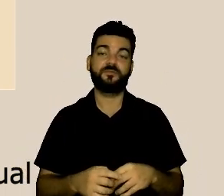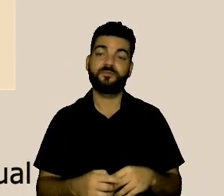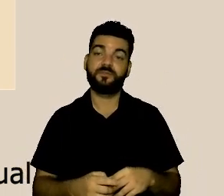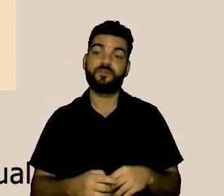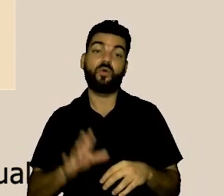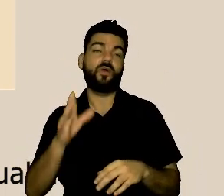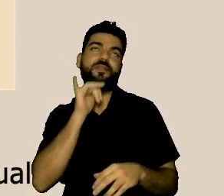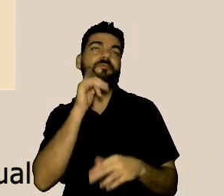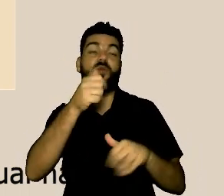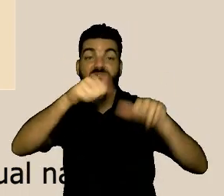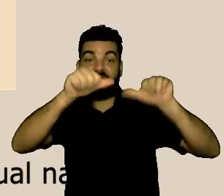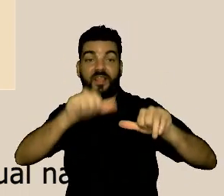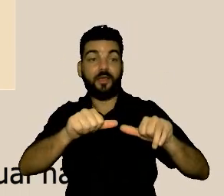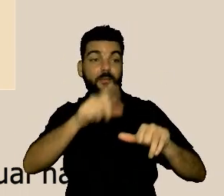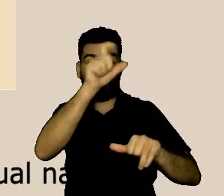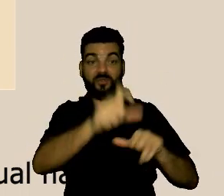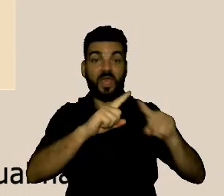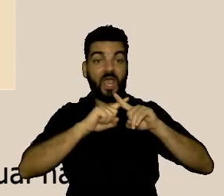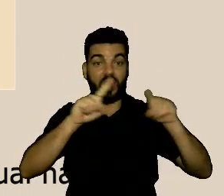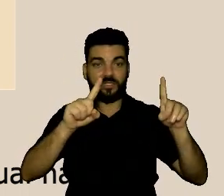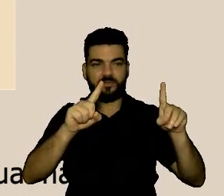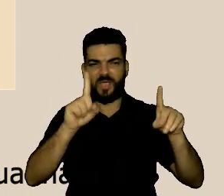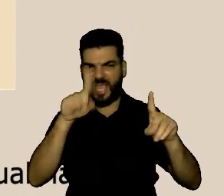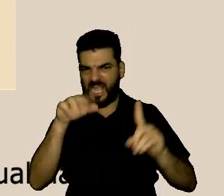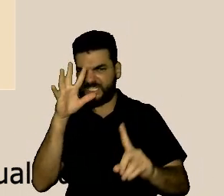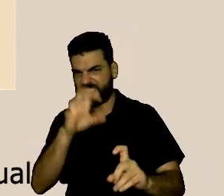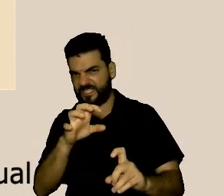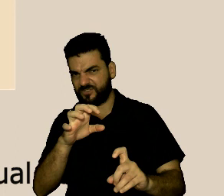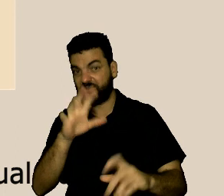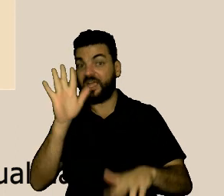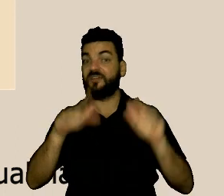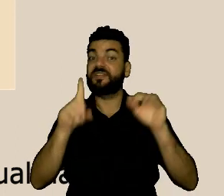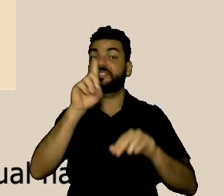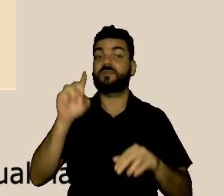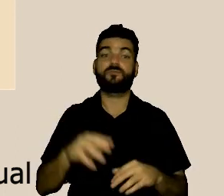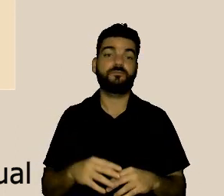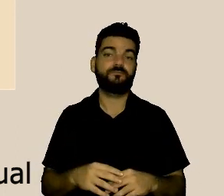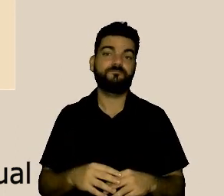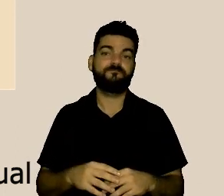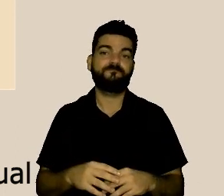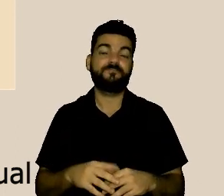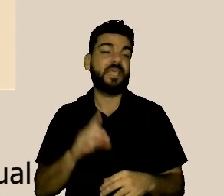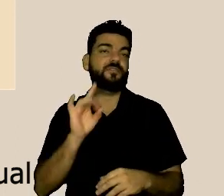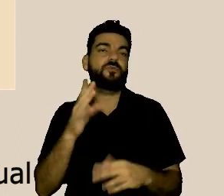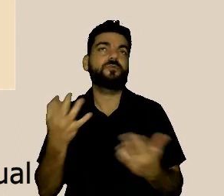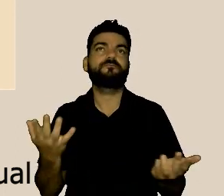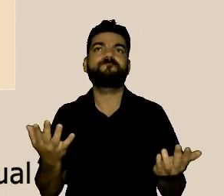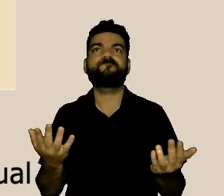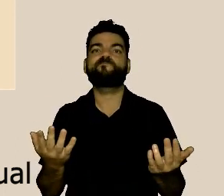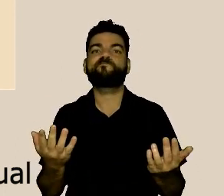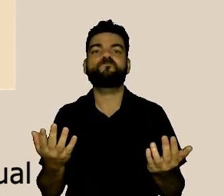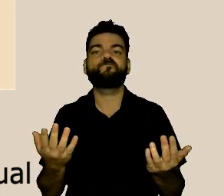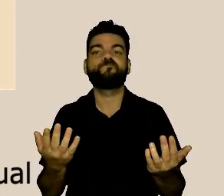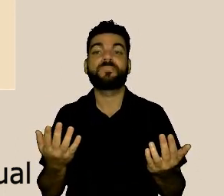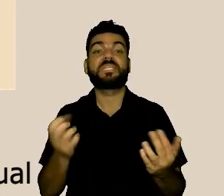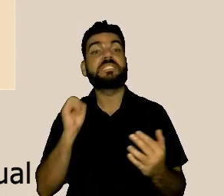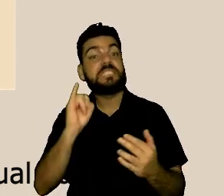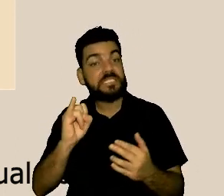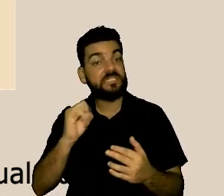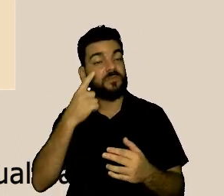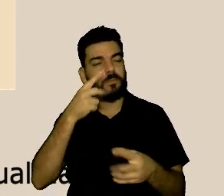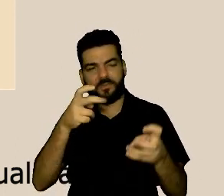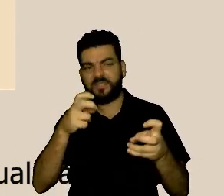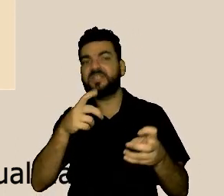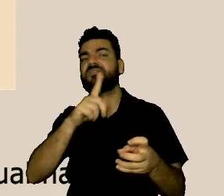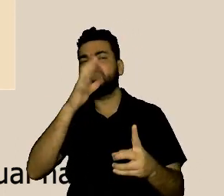vai apurar, é uma questão de assédio. Mas é uma questão que talvez se continuar, ela